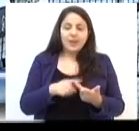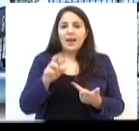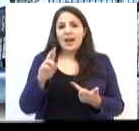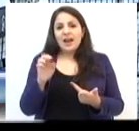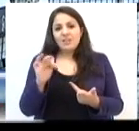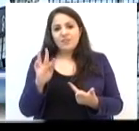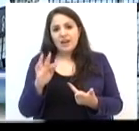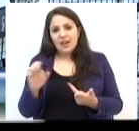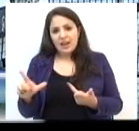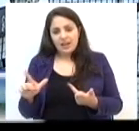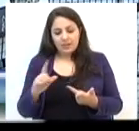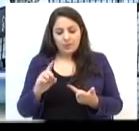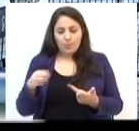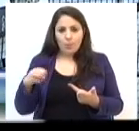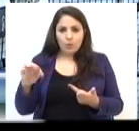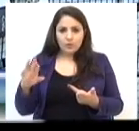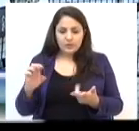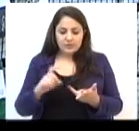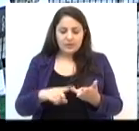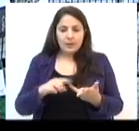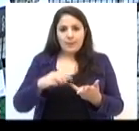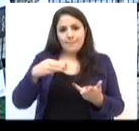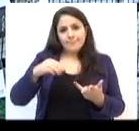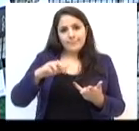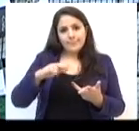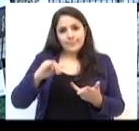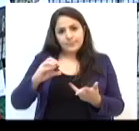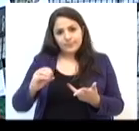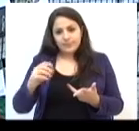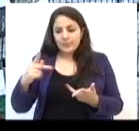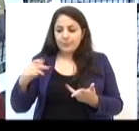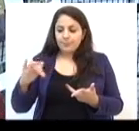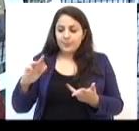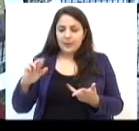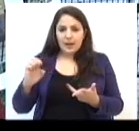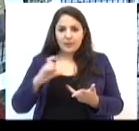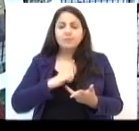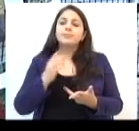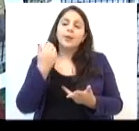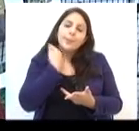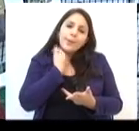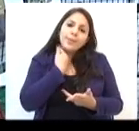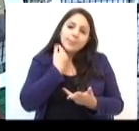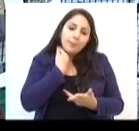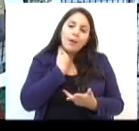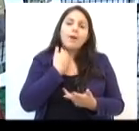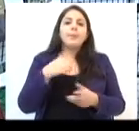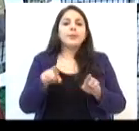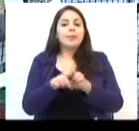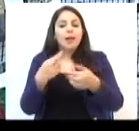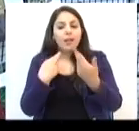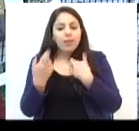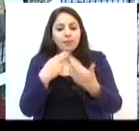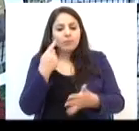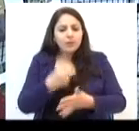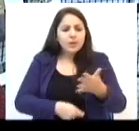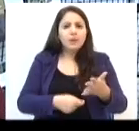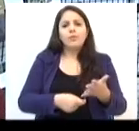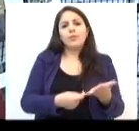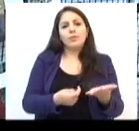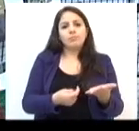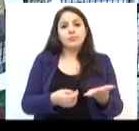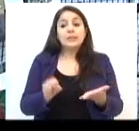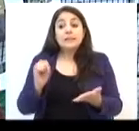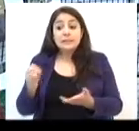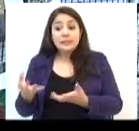temos o Rafael Montes, o Montes, o Mário Pirata. Vai ter um bate-papo a respeito dos livros, pega